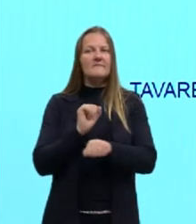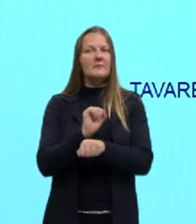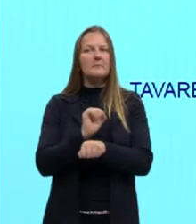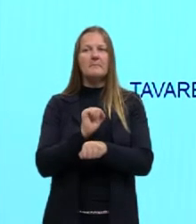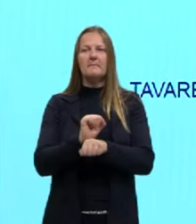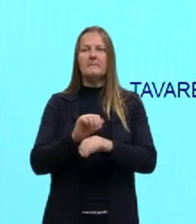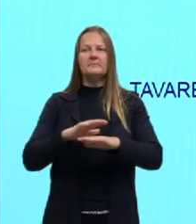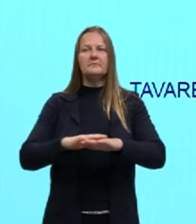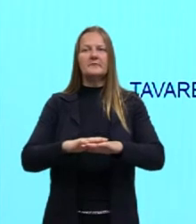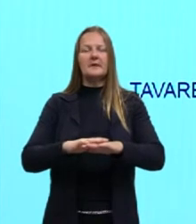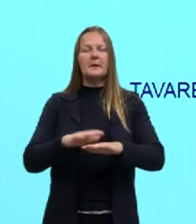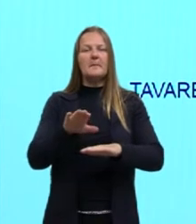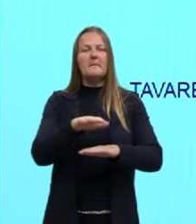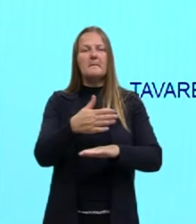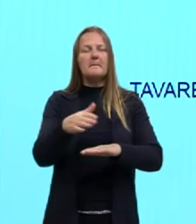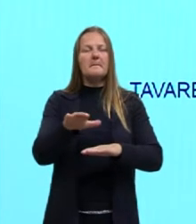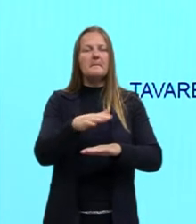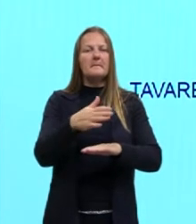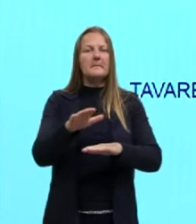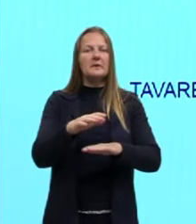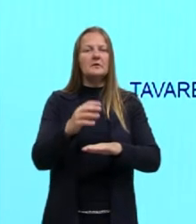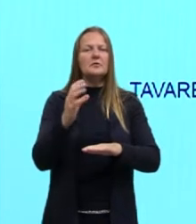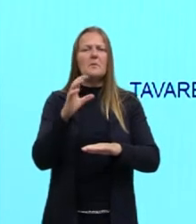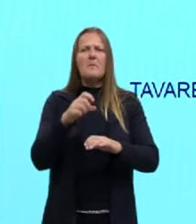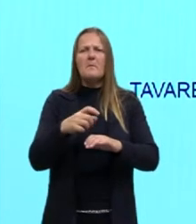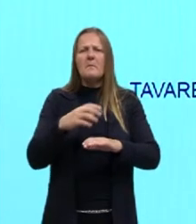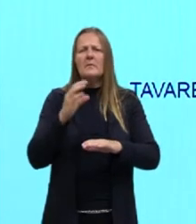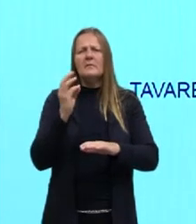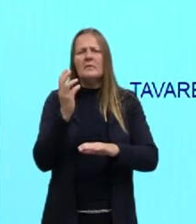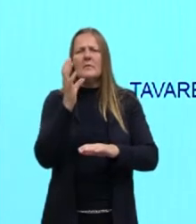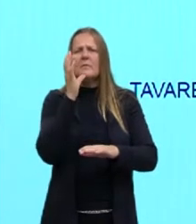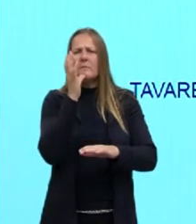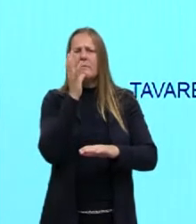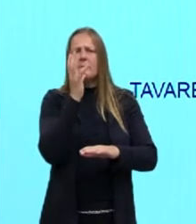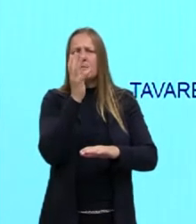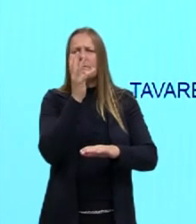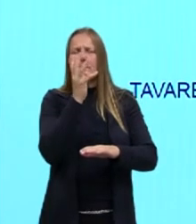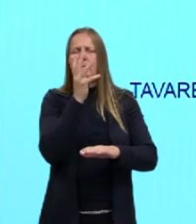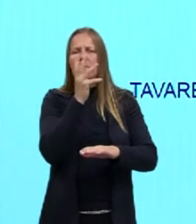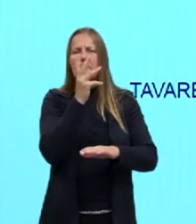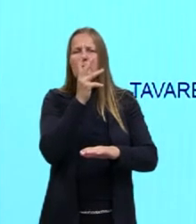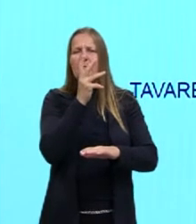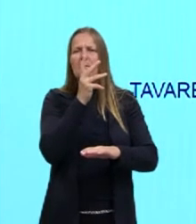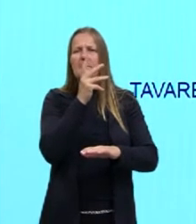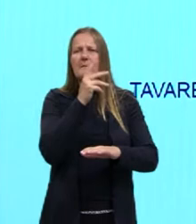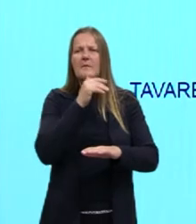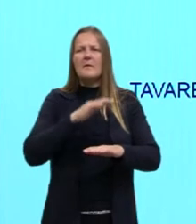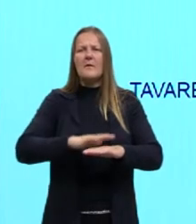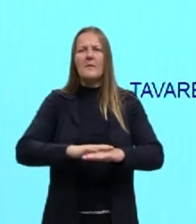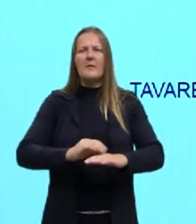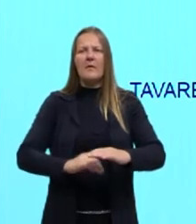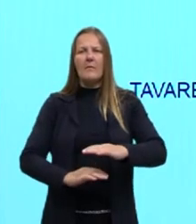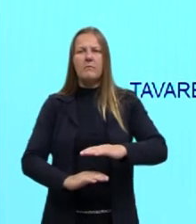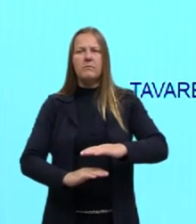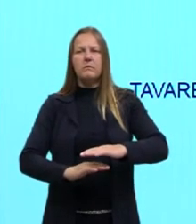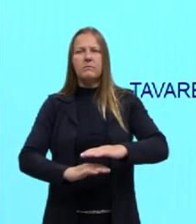por um período relativamente maior que nas outras etapas, certo?